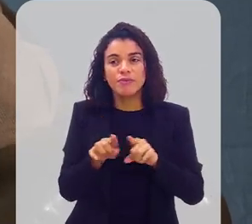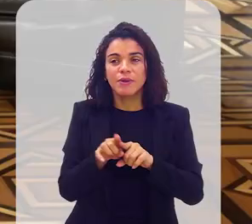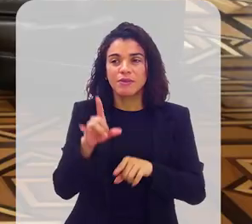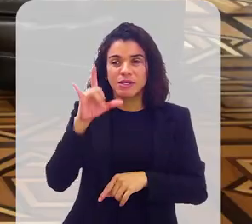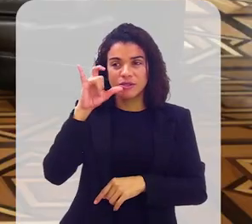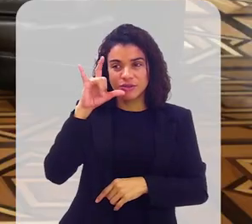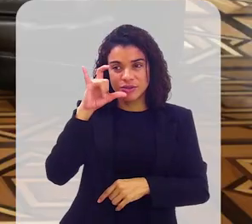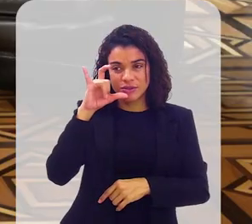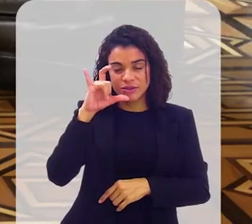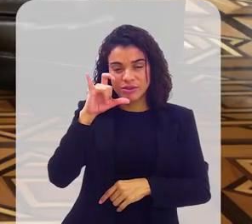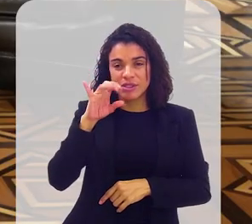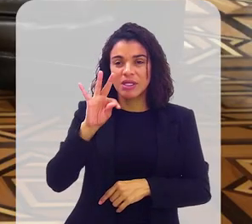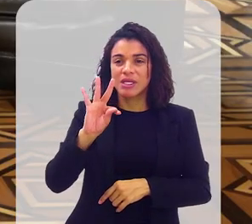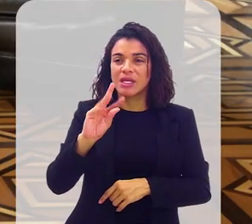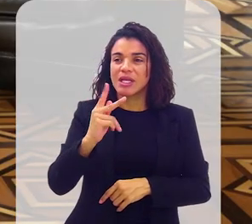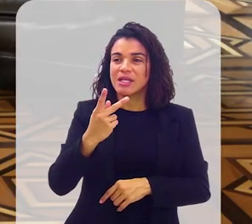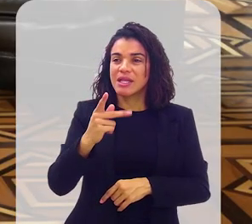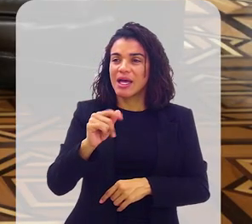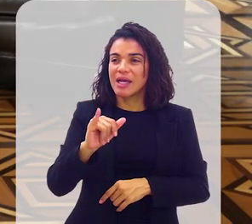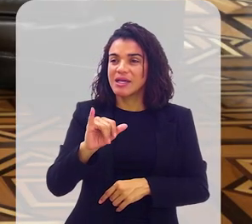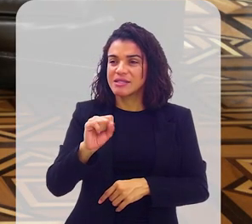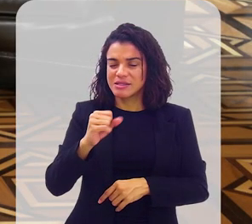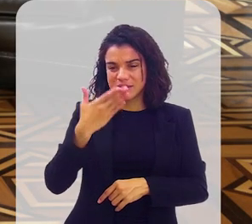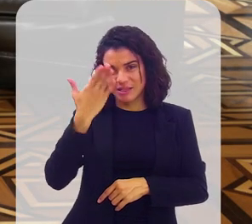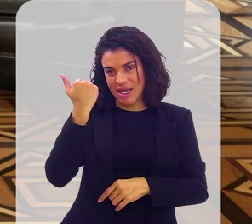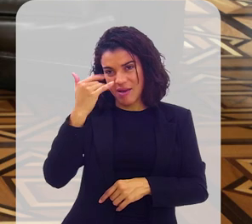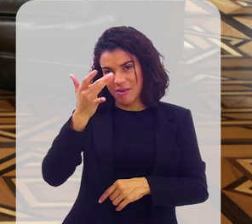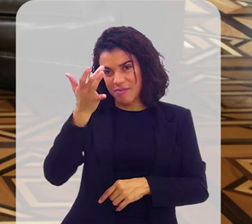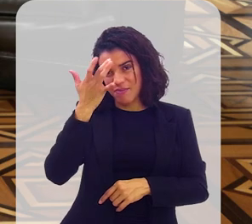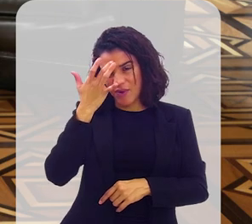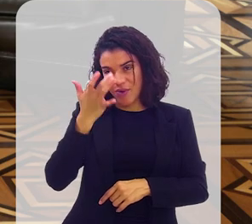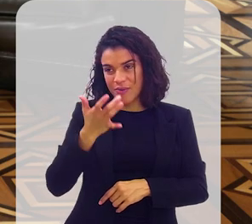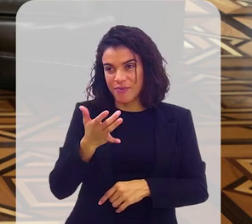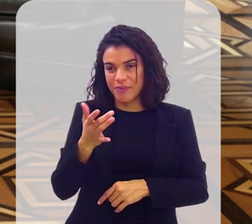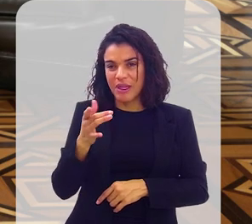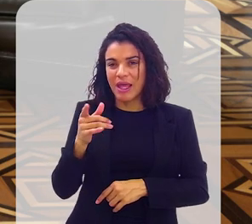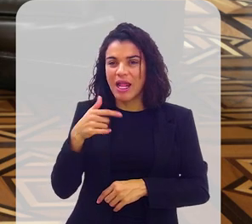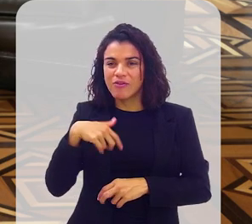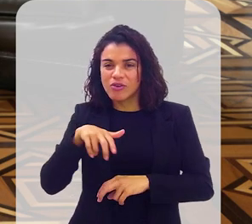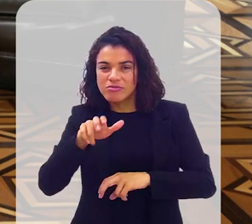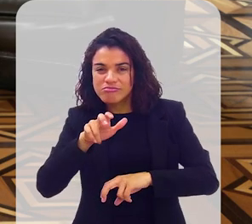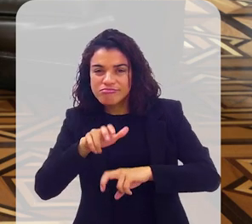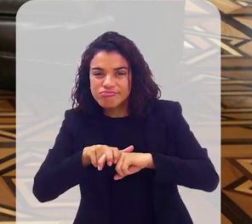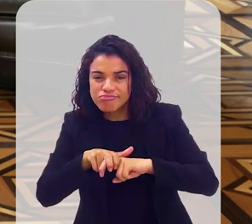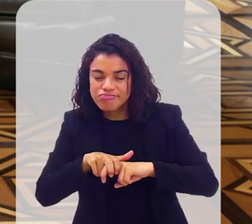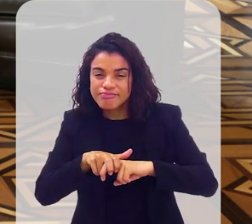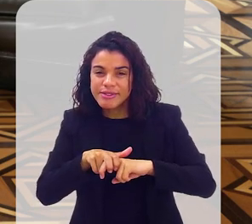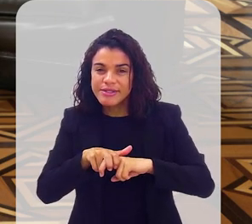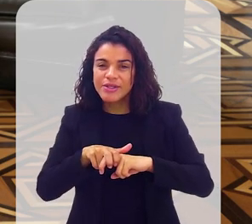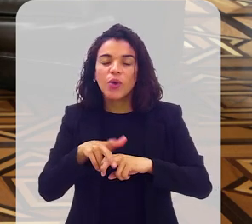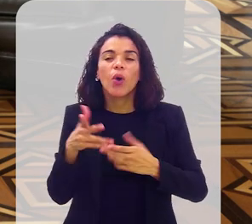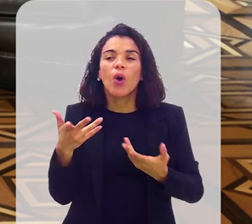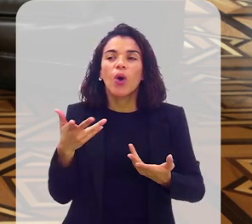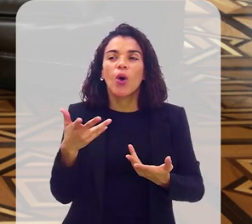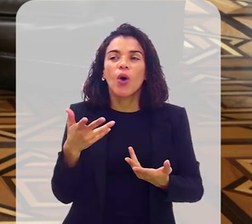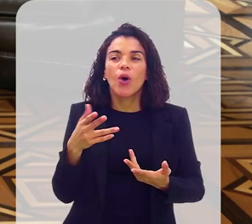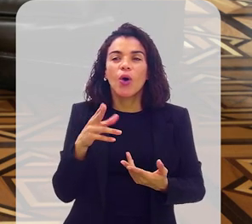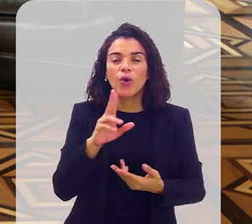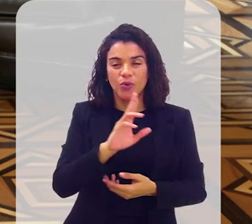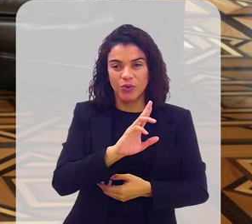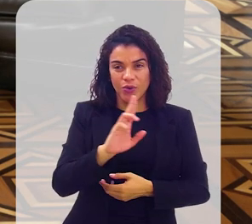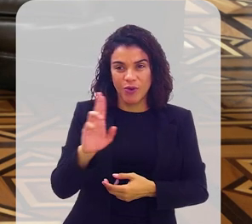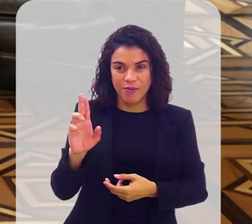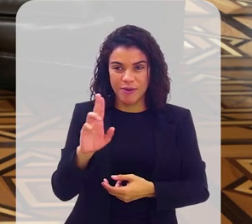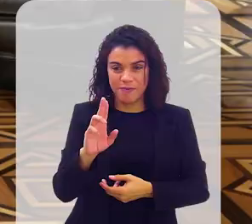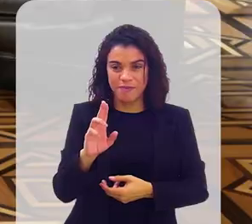seu Instagram. A Taizinha, Taizinha, ela já sabe de cor, isso, Taizinha? Taizinha ficou ali, ela gravou já no coração. Qual é o seu número? Fale aqui